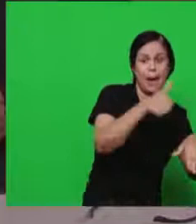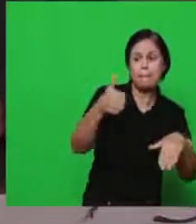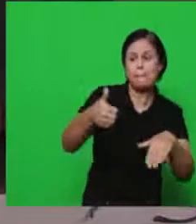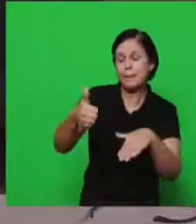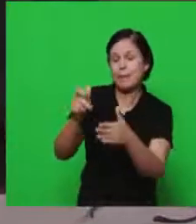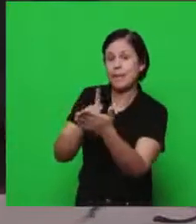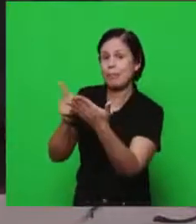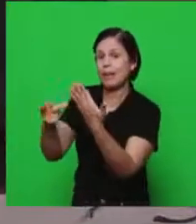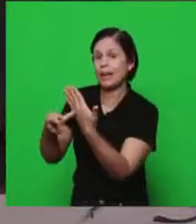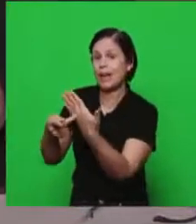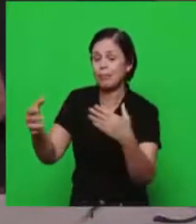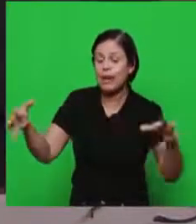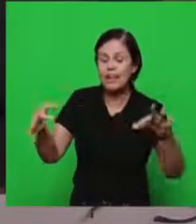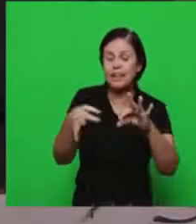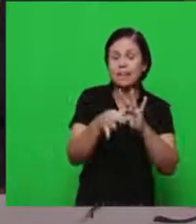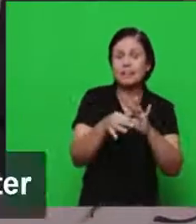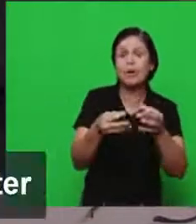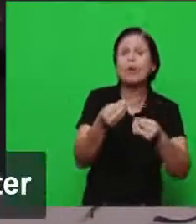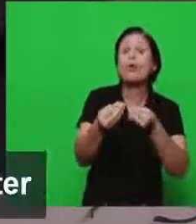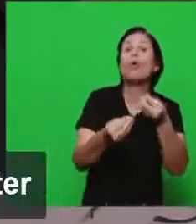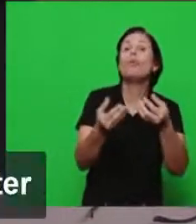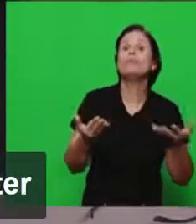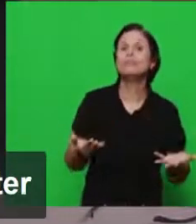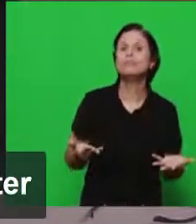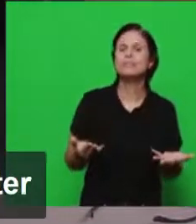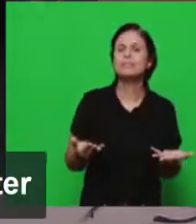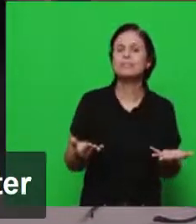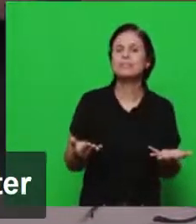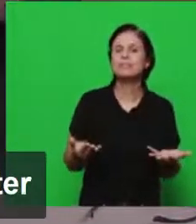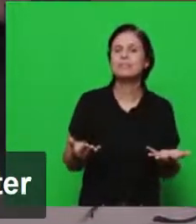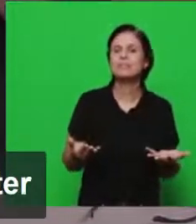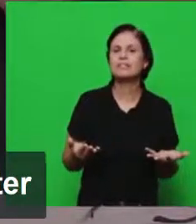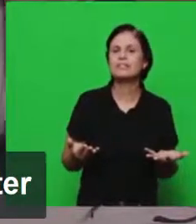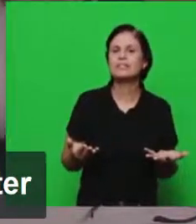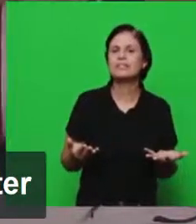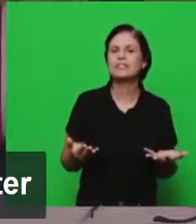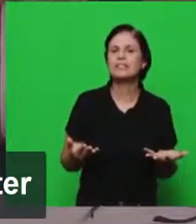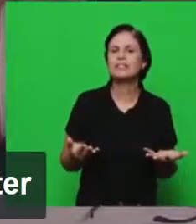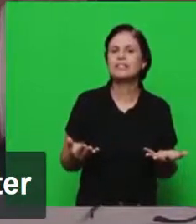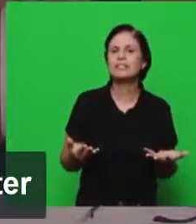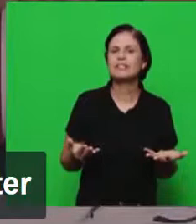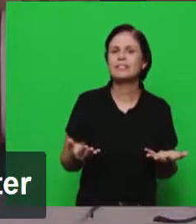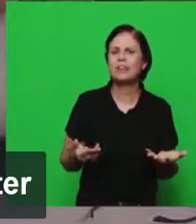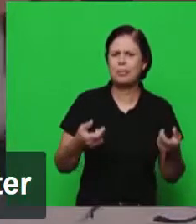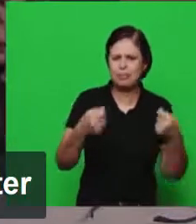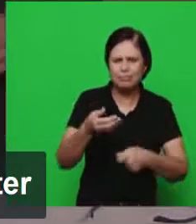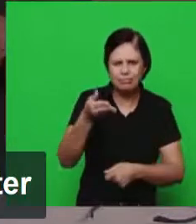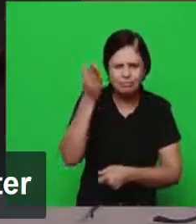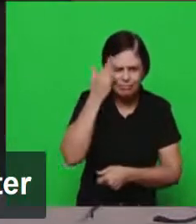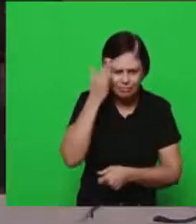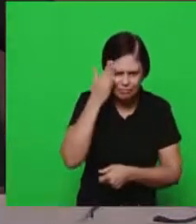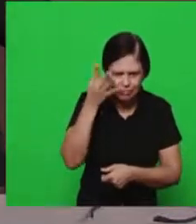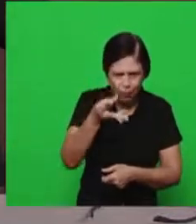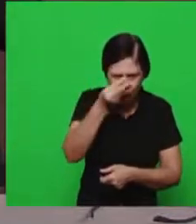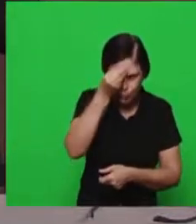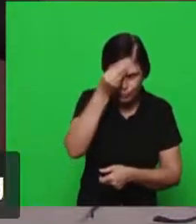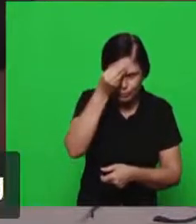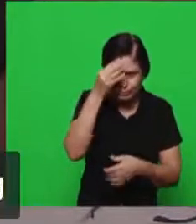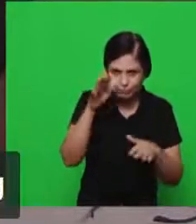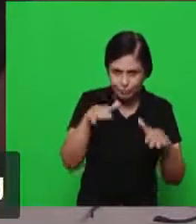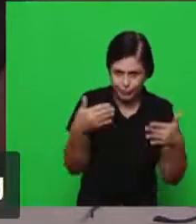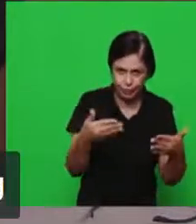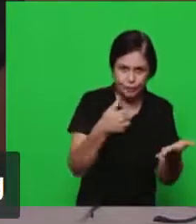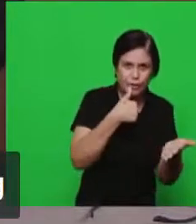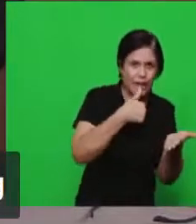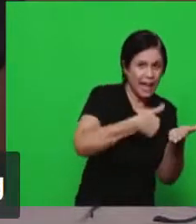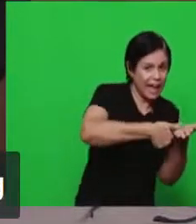a ligação a ligação vamos entender a carta a